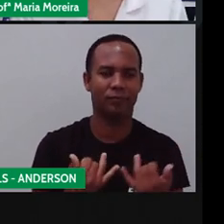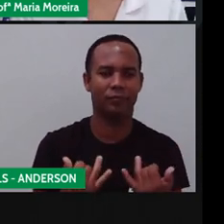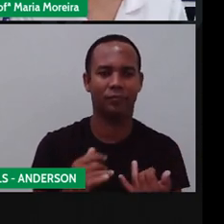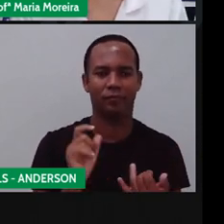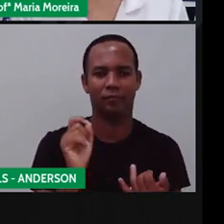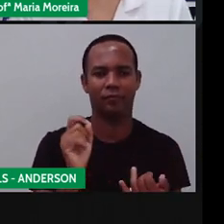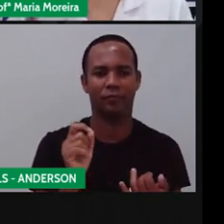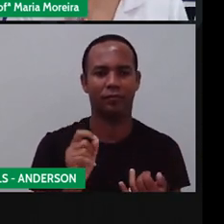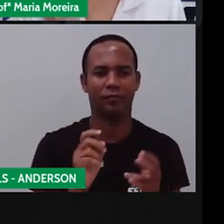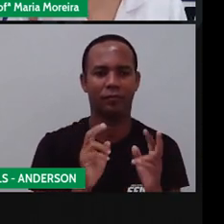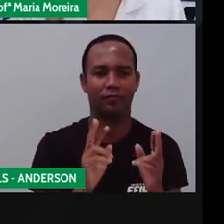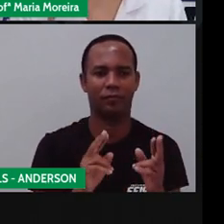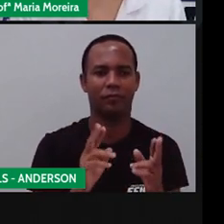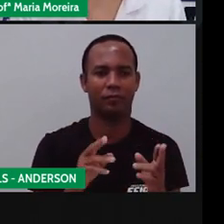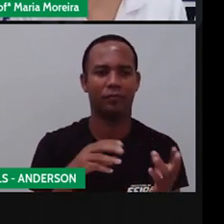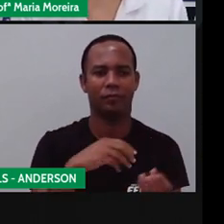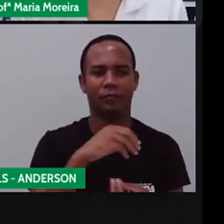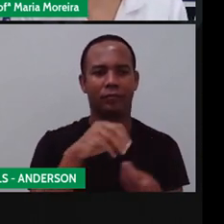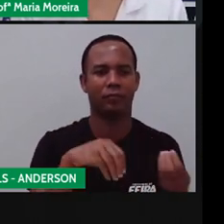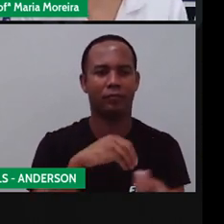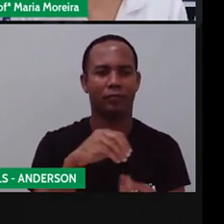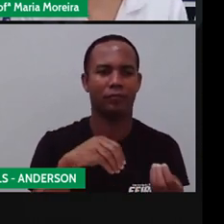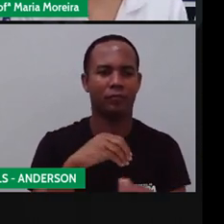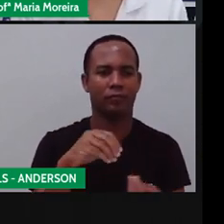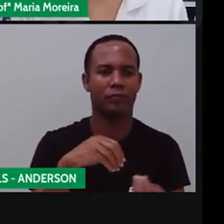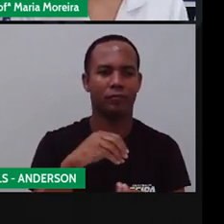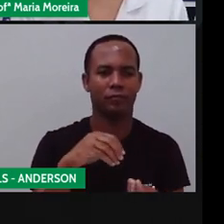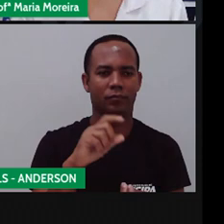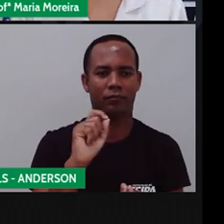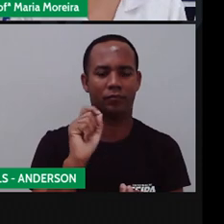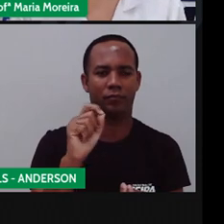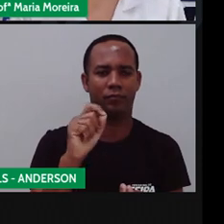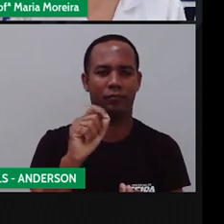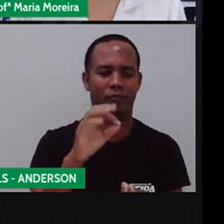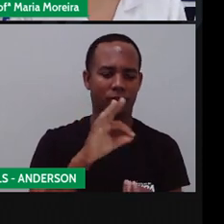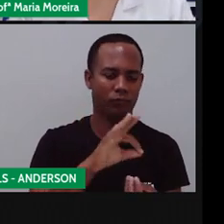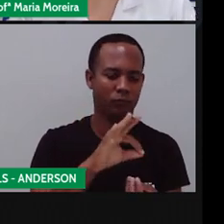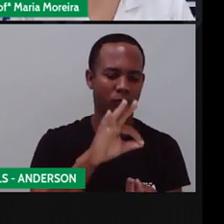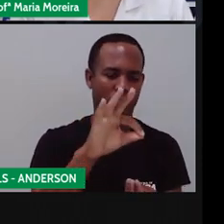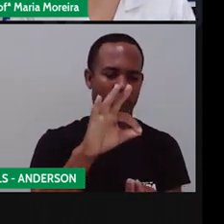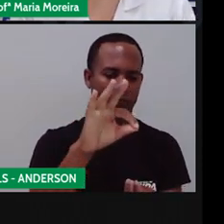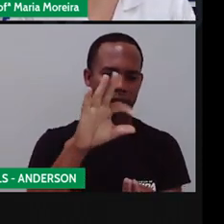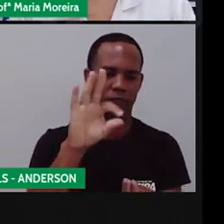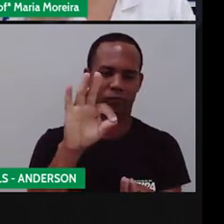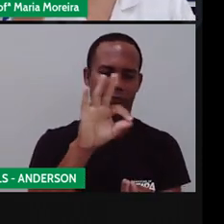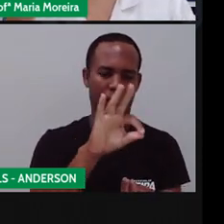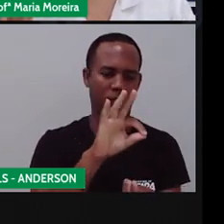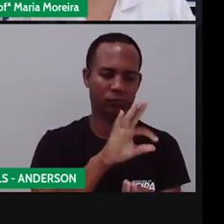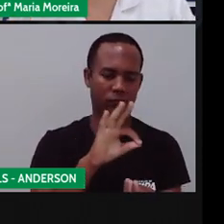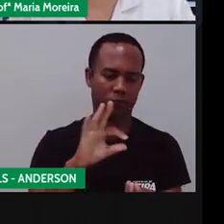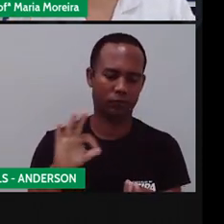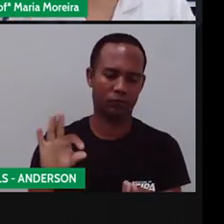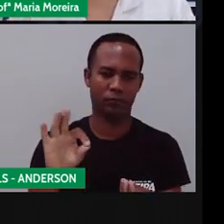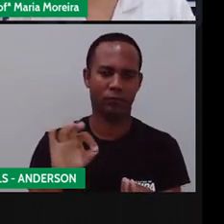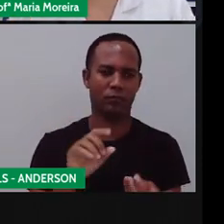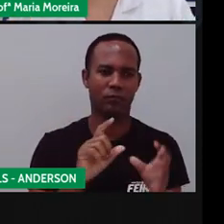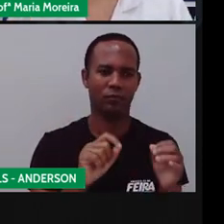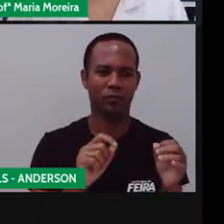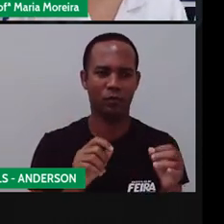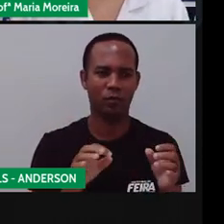verdade, é uma mistura, na verdade, de soro e amantato, na verdade. É uma mistura de dama